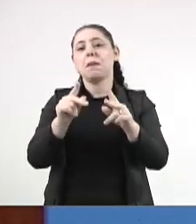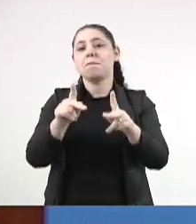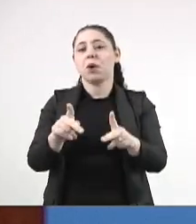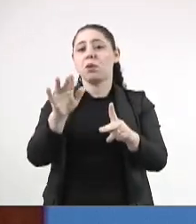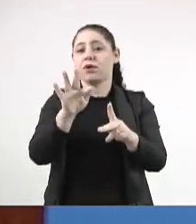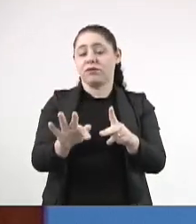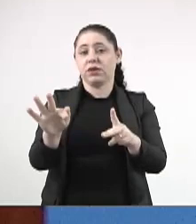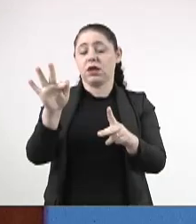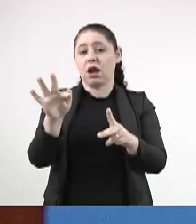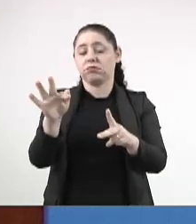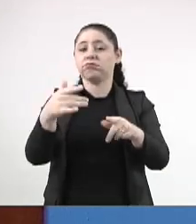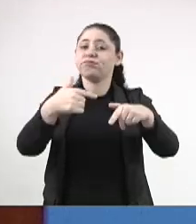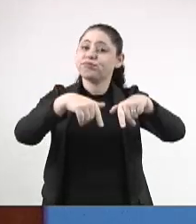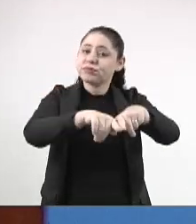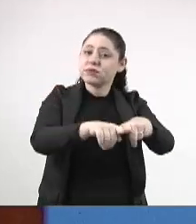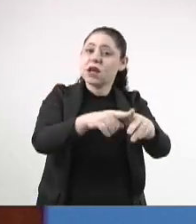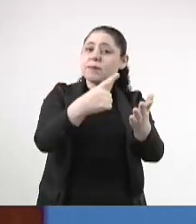federal.